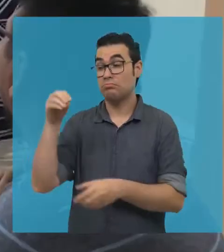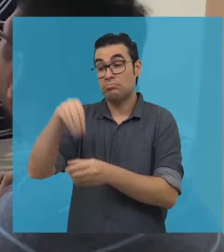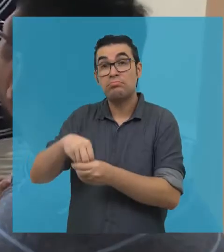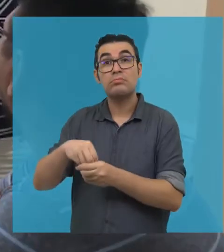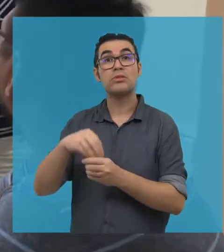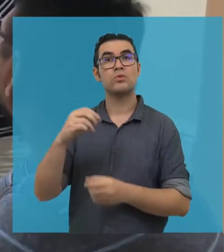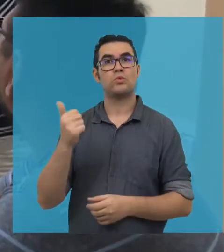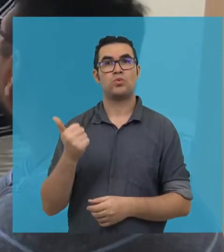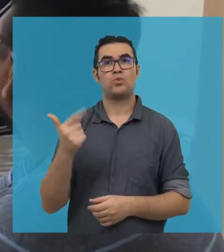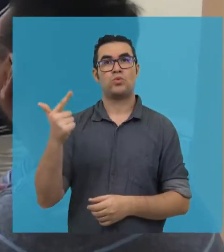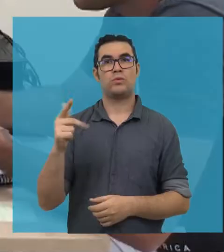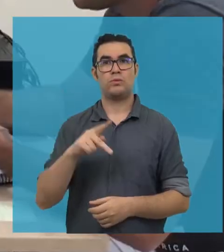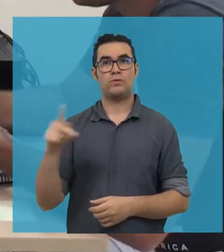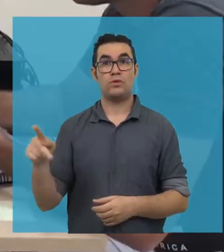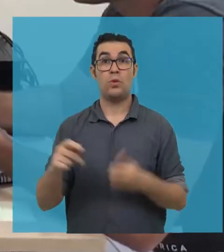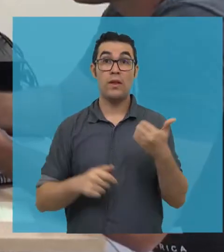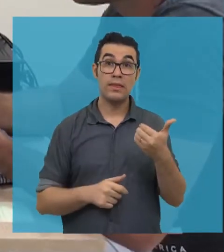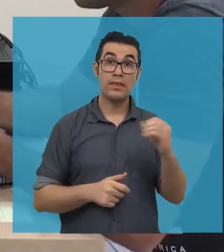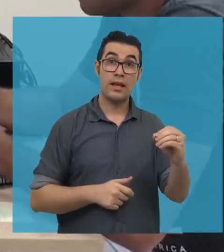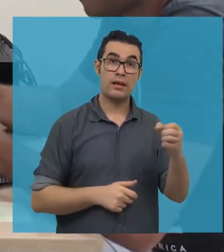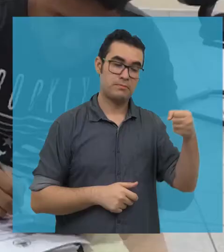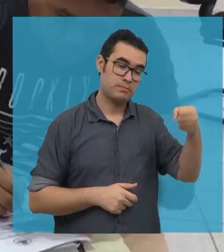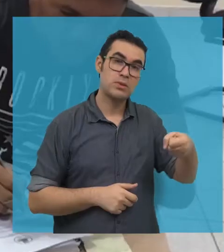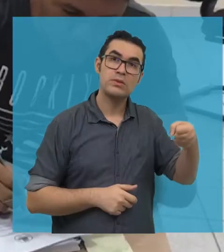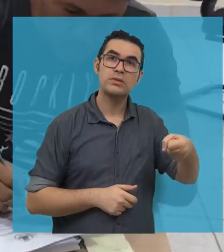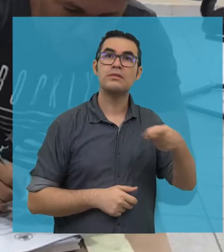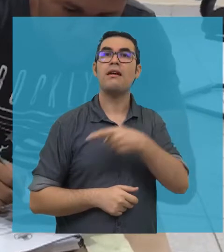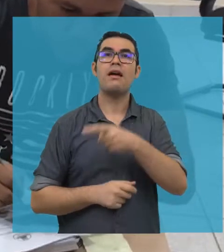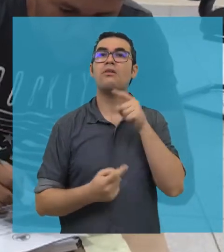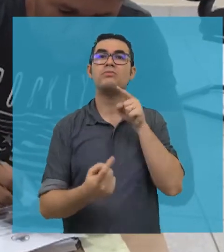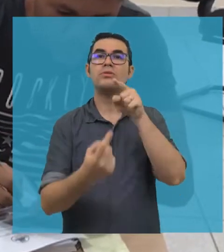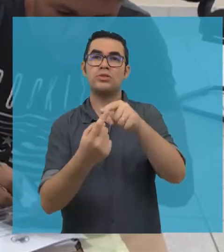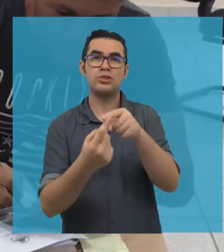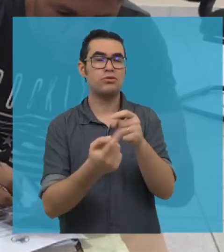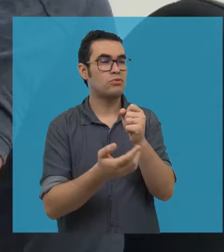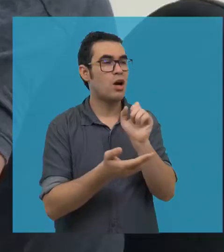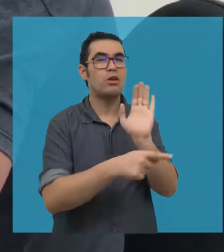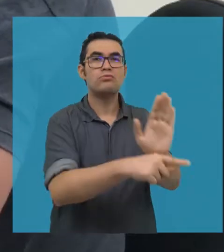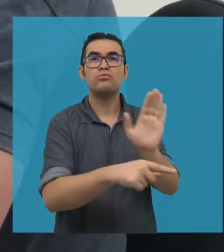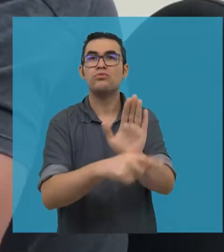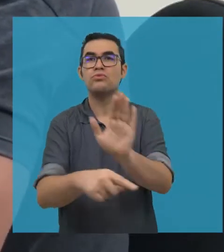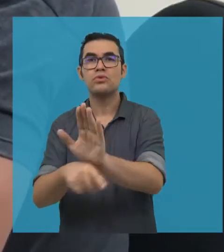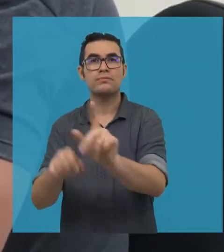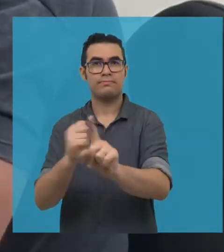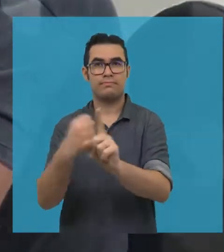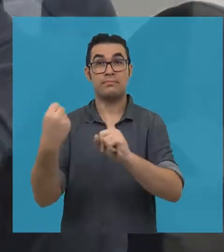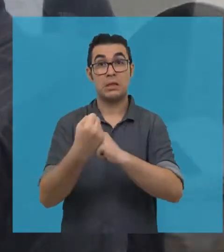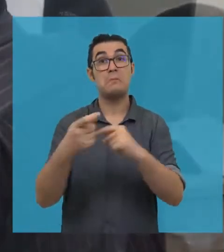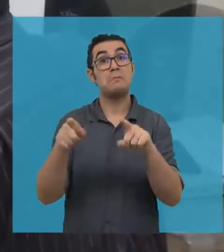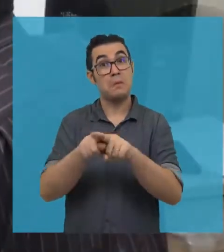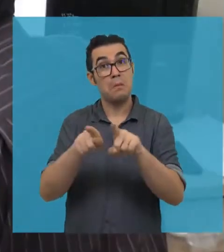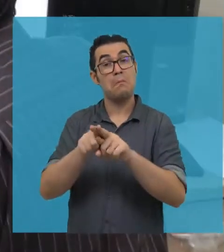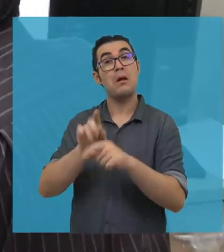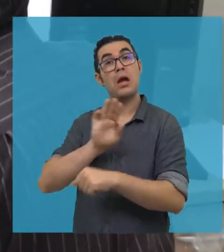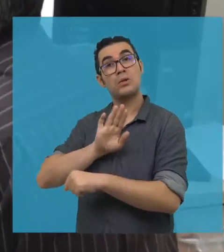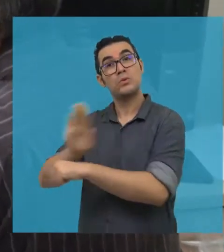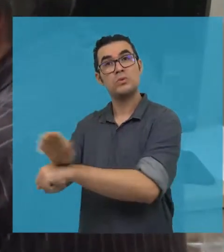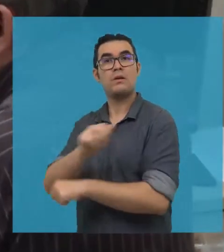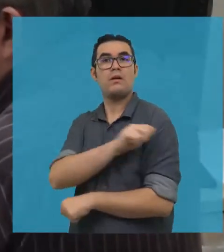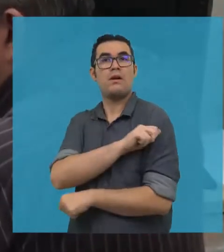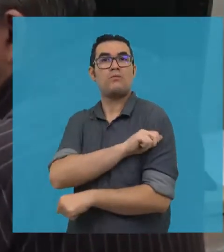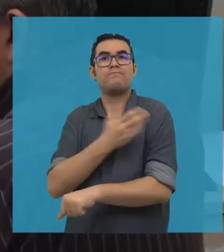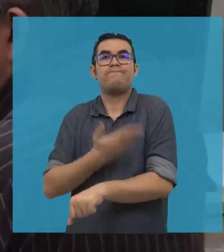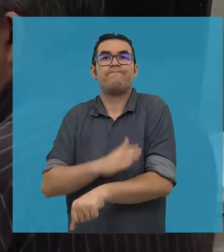participação de 12 professores e 10 bolsistas. Além de ser uma iniciativa de prestação de serviços à sociedade, o NAF também